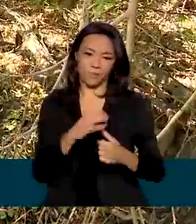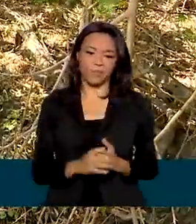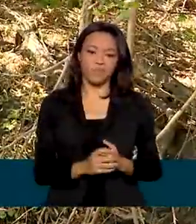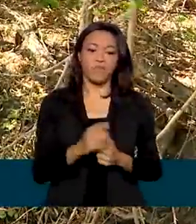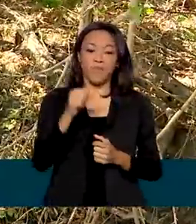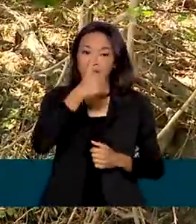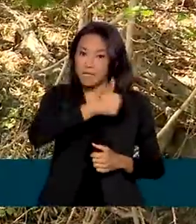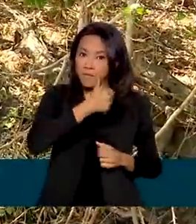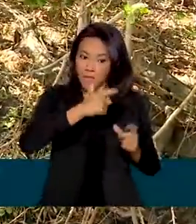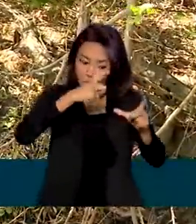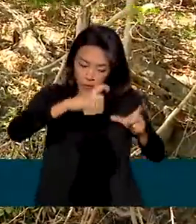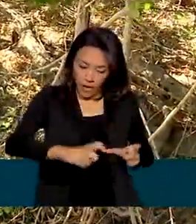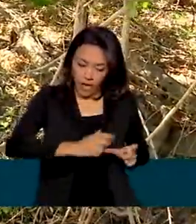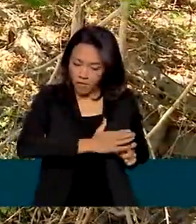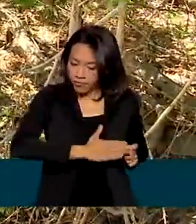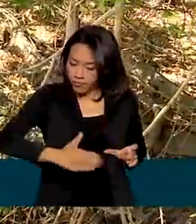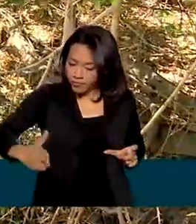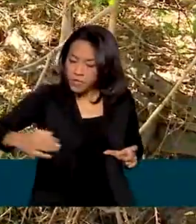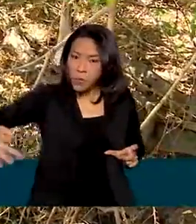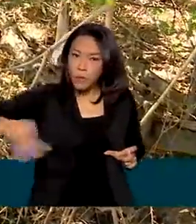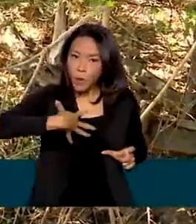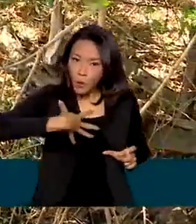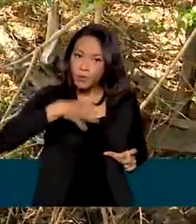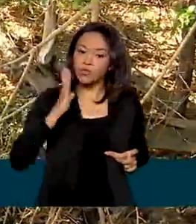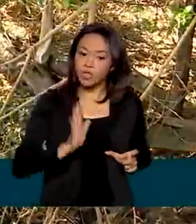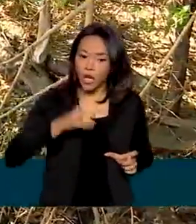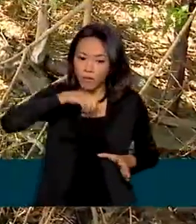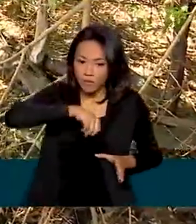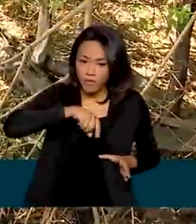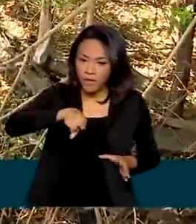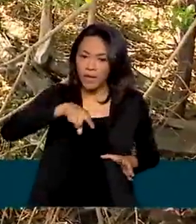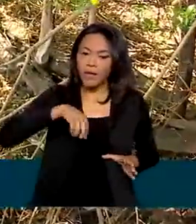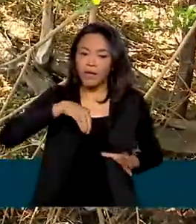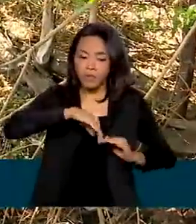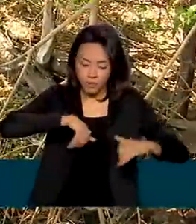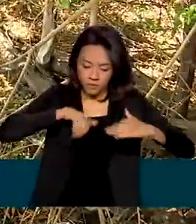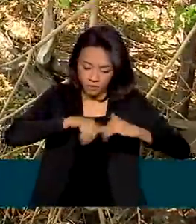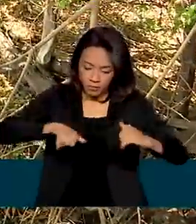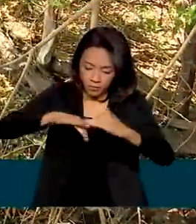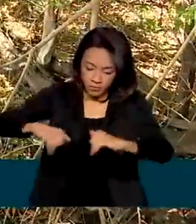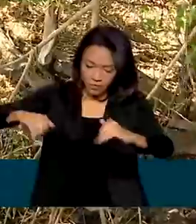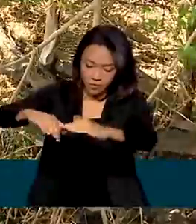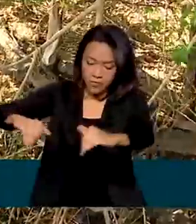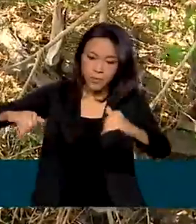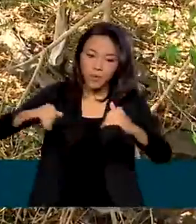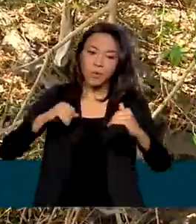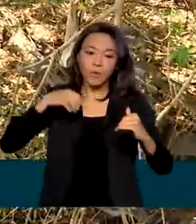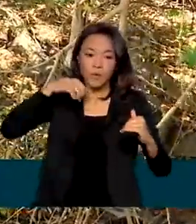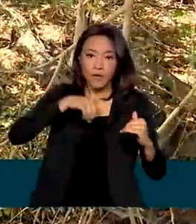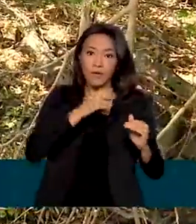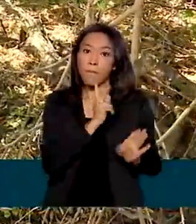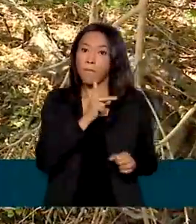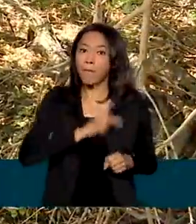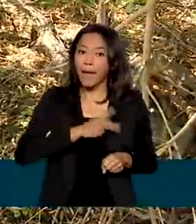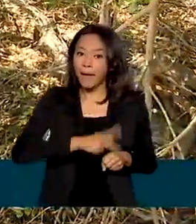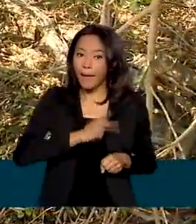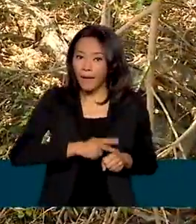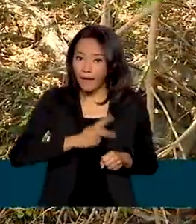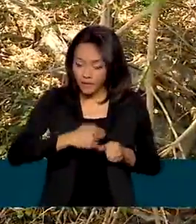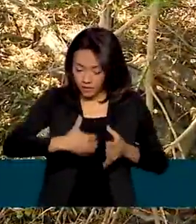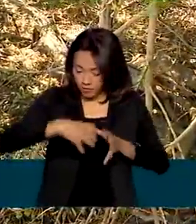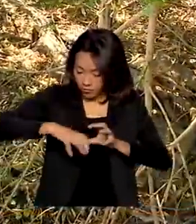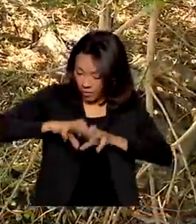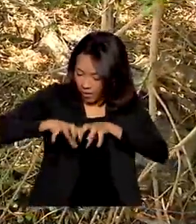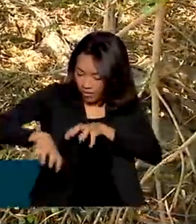parte do trabalho já foi concluída. A nascente do Rio está desobstruída e aqui ao lado foi colocada uma barreira de pedras para impedir